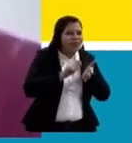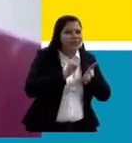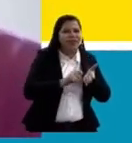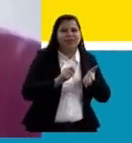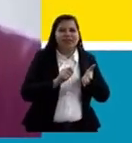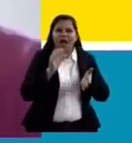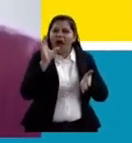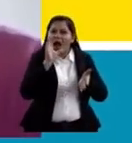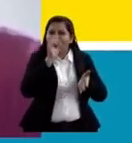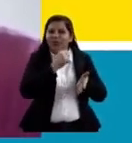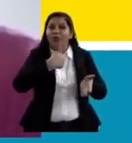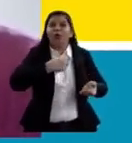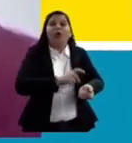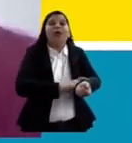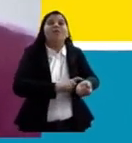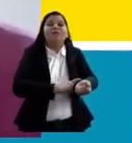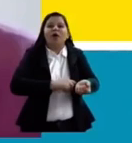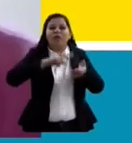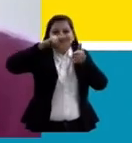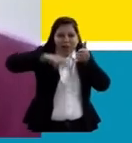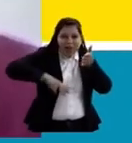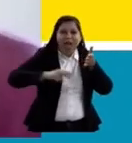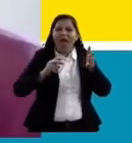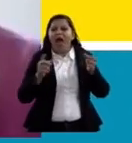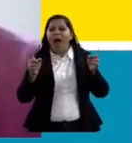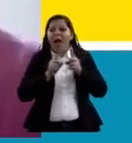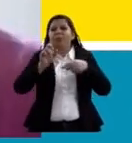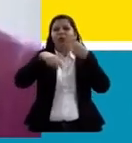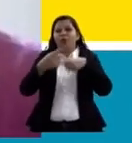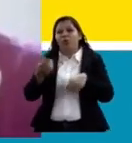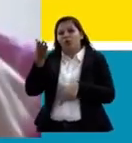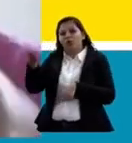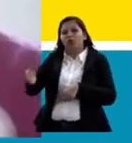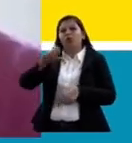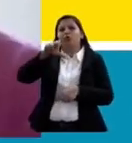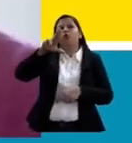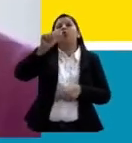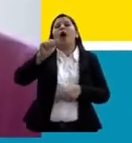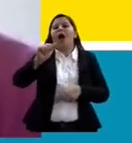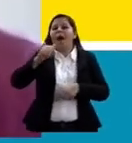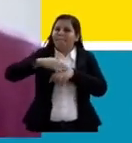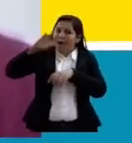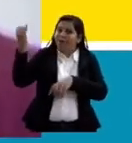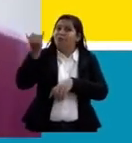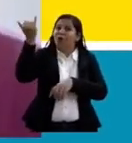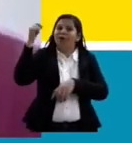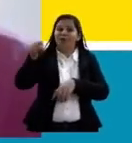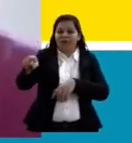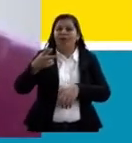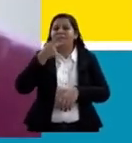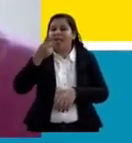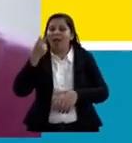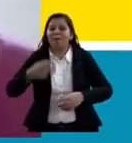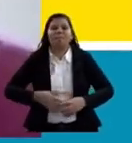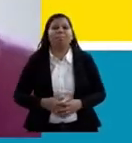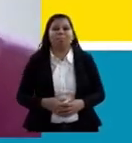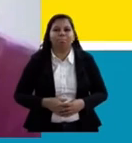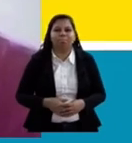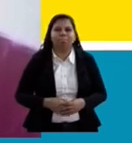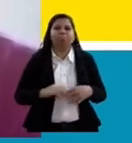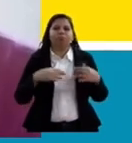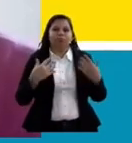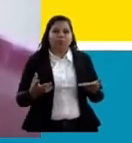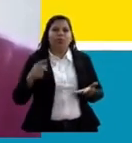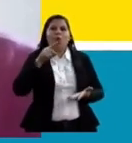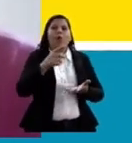do nervosismo, então eu vou ler bem rapidinho e daqui a pouco o Luar que vai falar que é o mais importante, tá? Tá bem. Bom, eu posso afirmar que